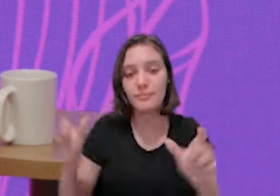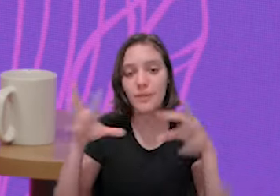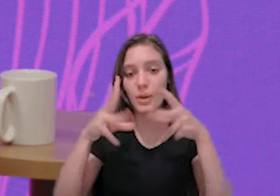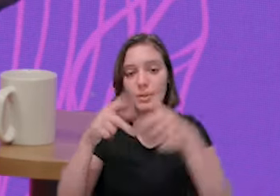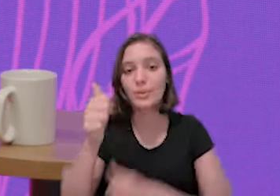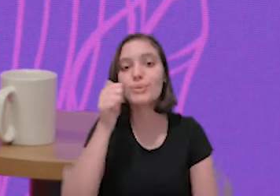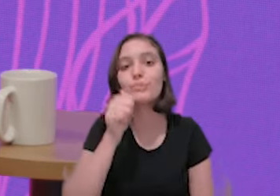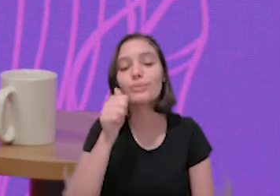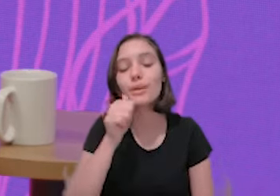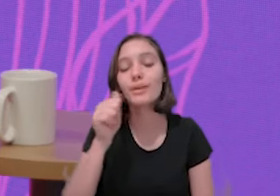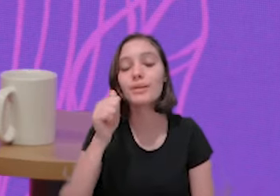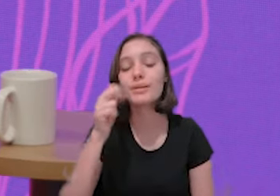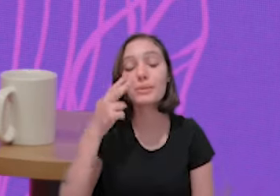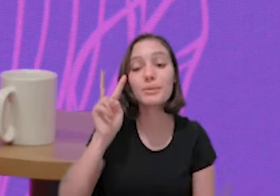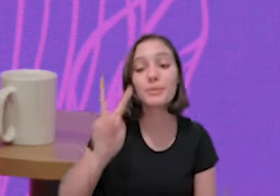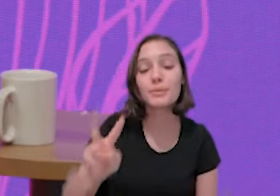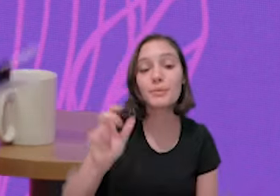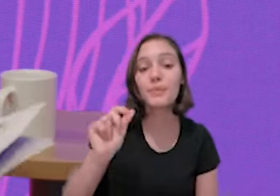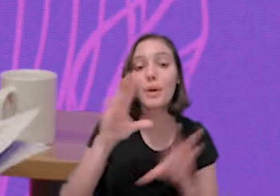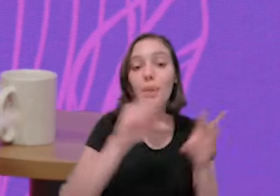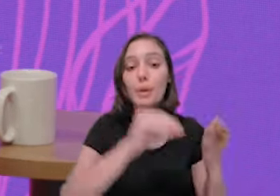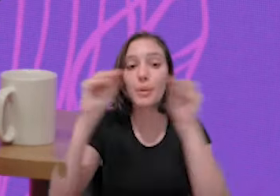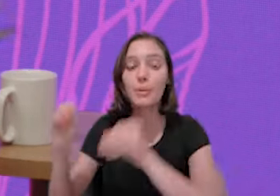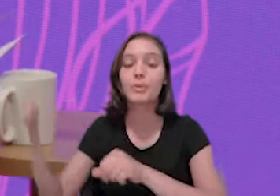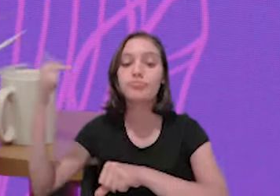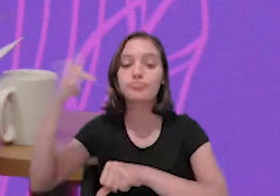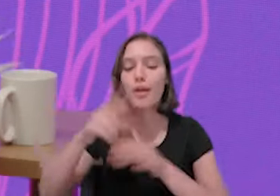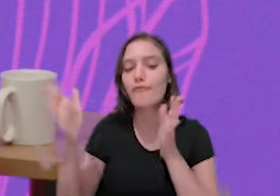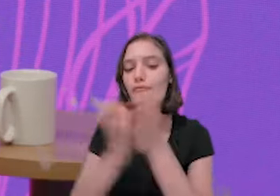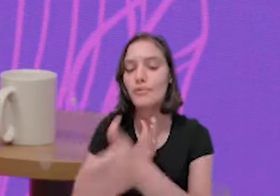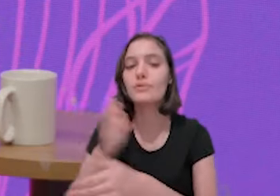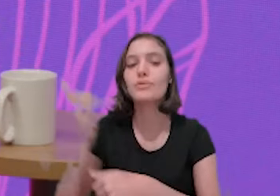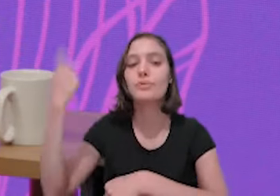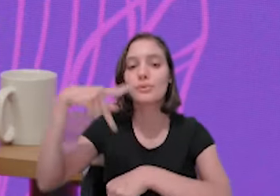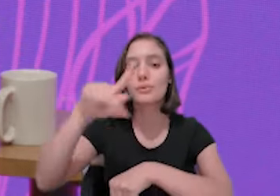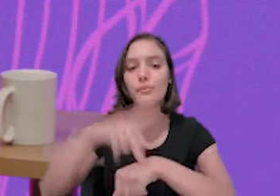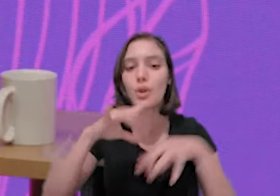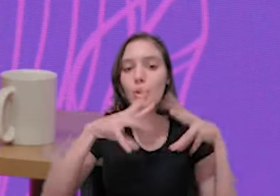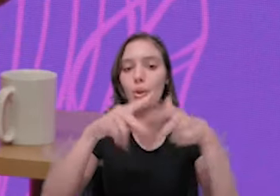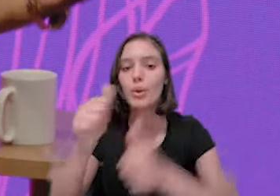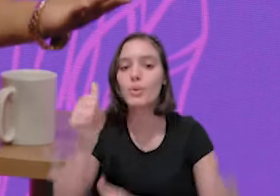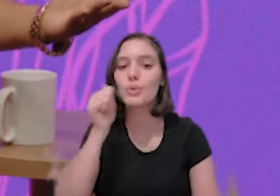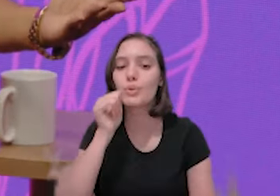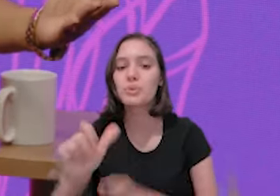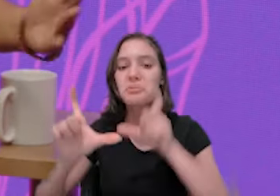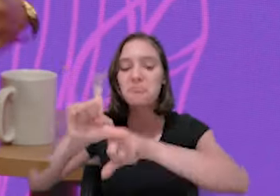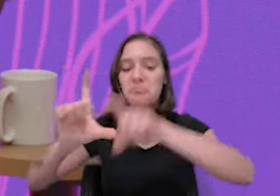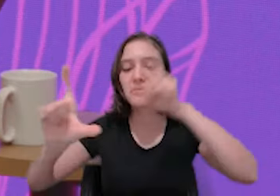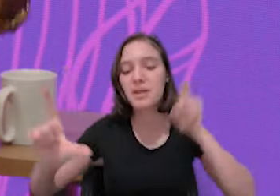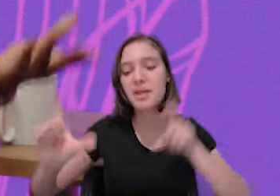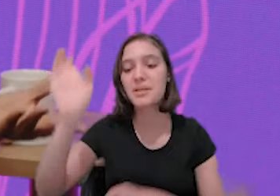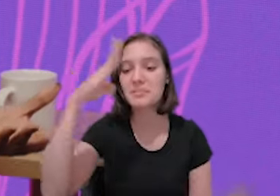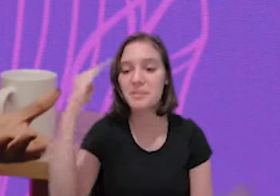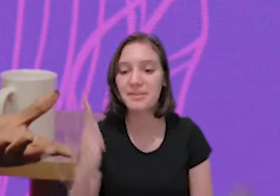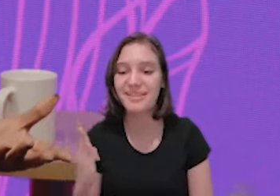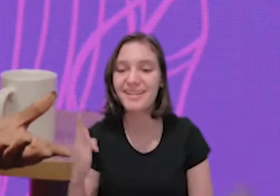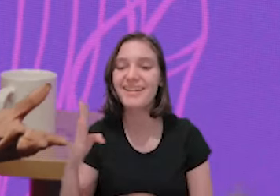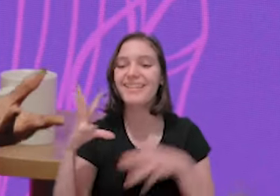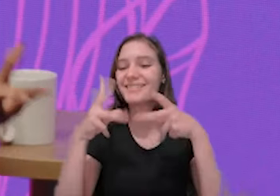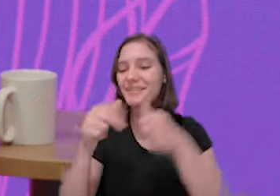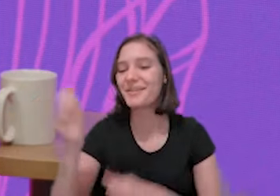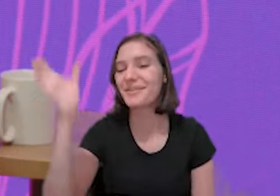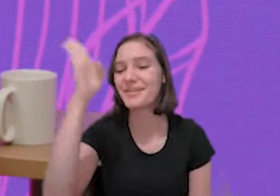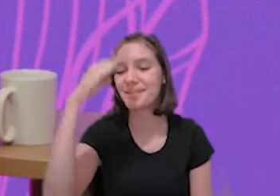para as mulheres independentes, brasileiras, as brasileiras que possam ir lá no Centro de Imigrantes, que também serão